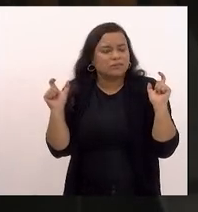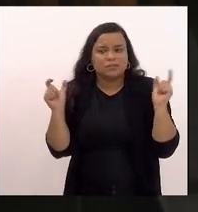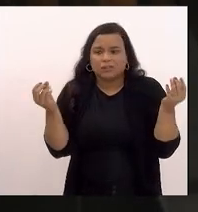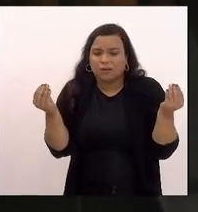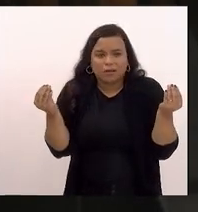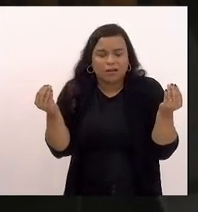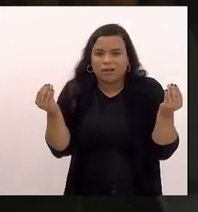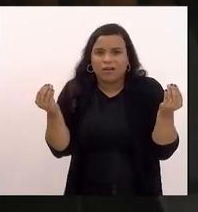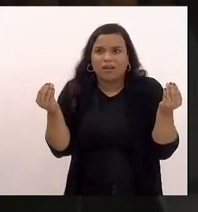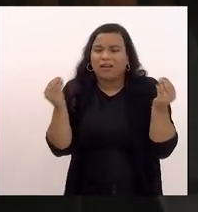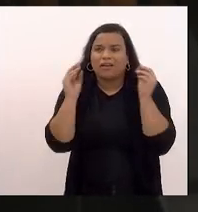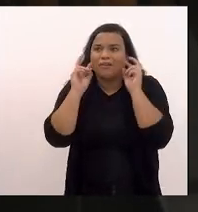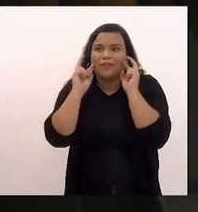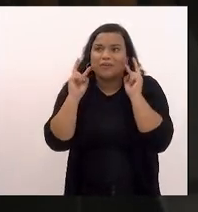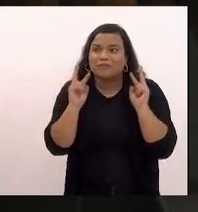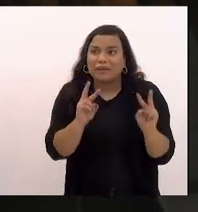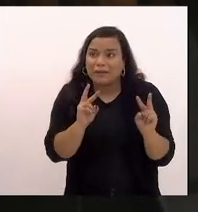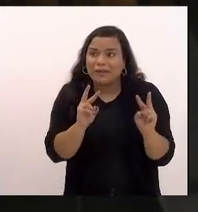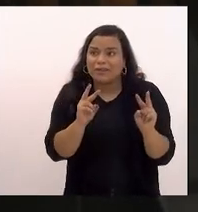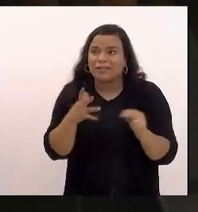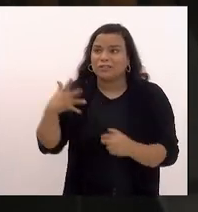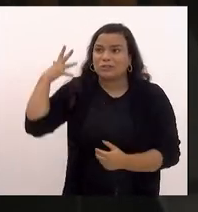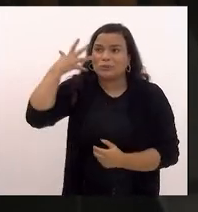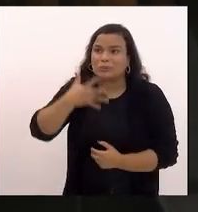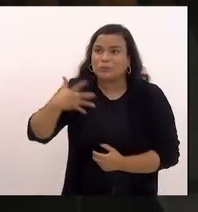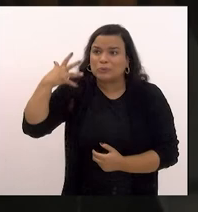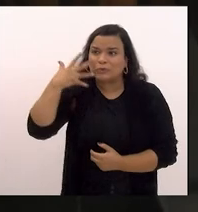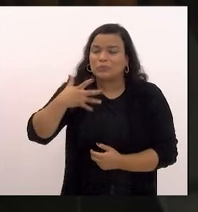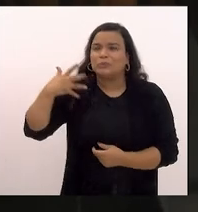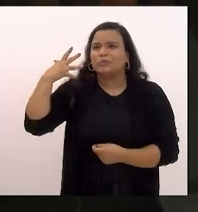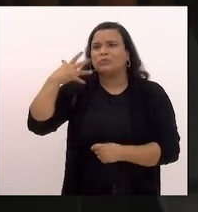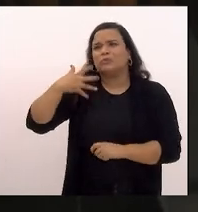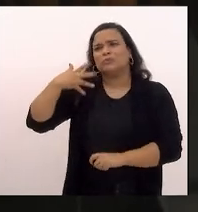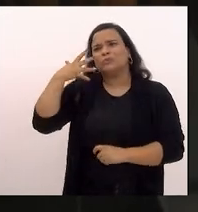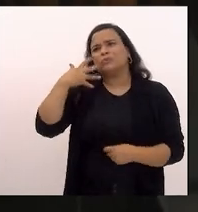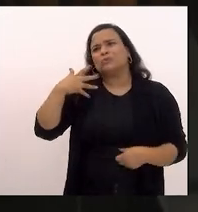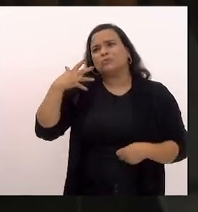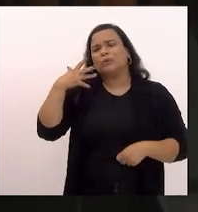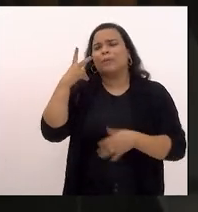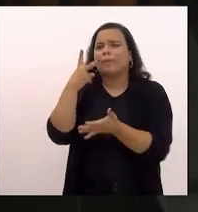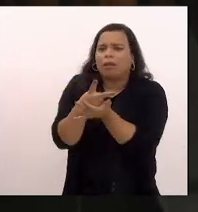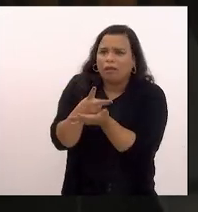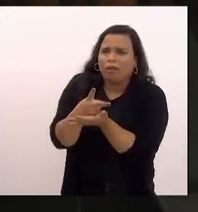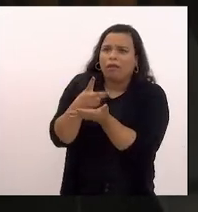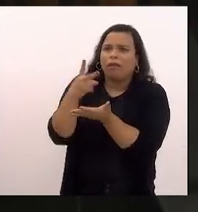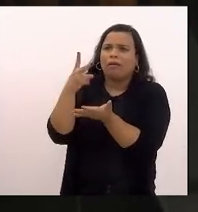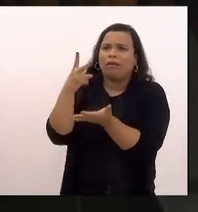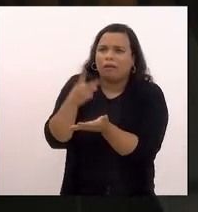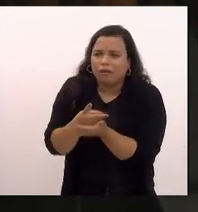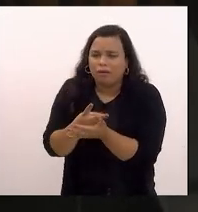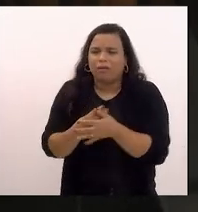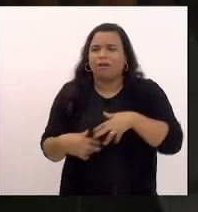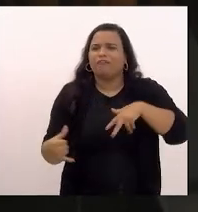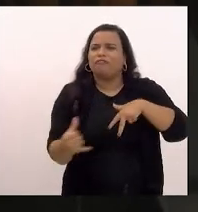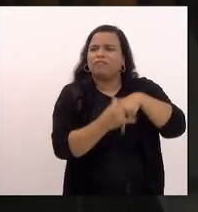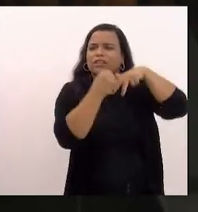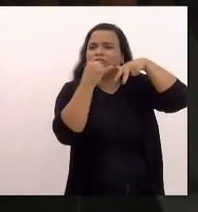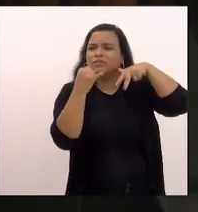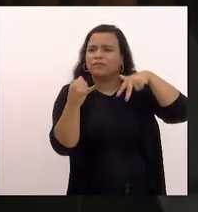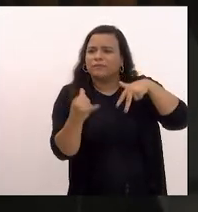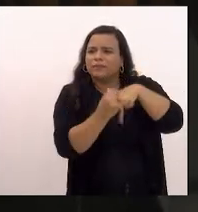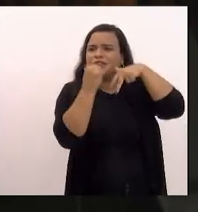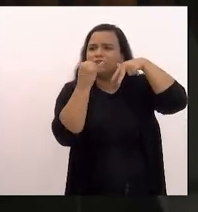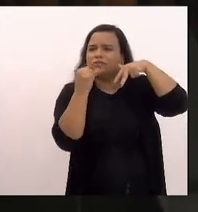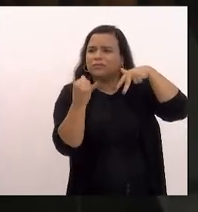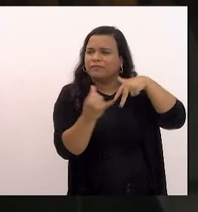assistir ao discurso ao mesmo discurso vitimista ao mesmo